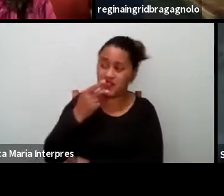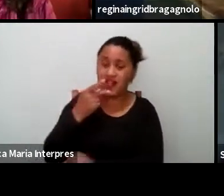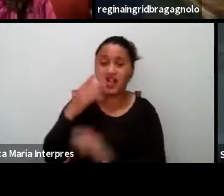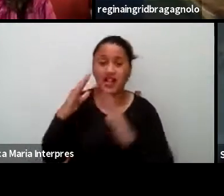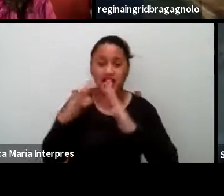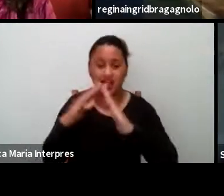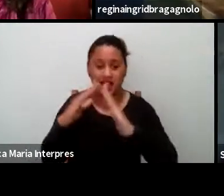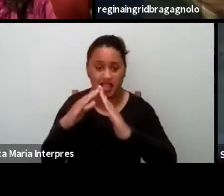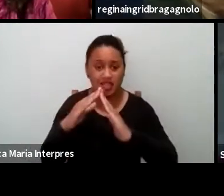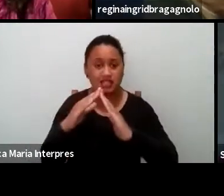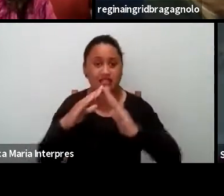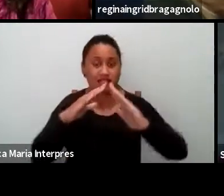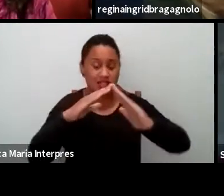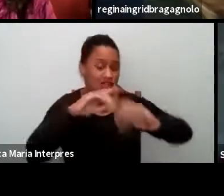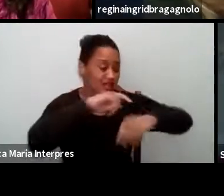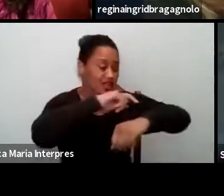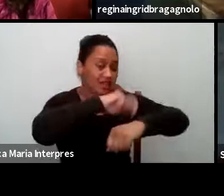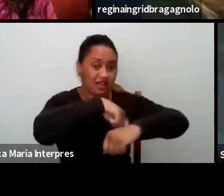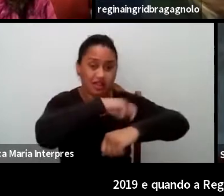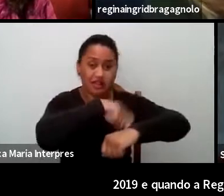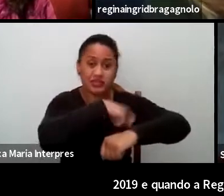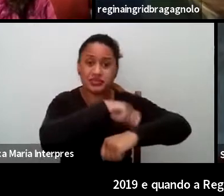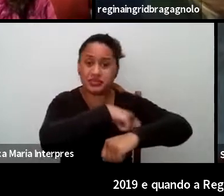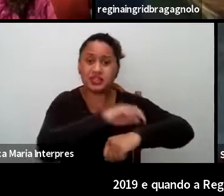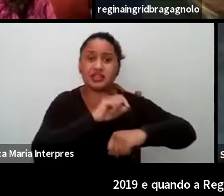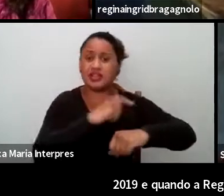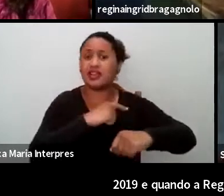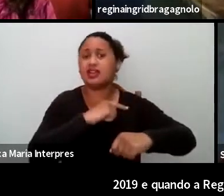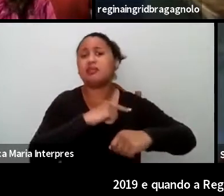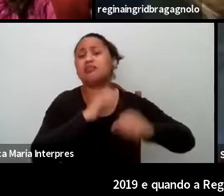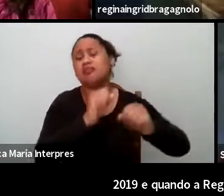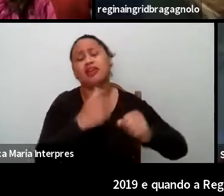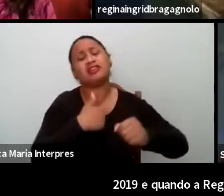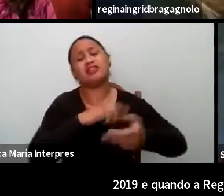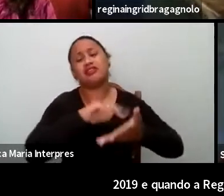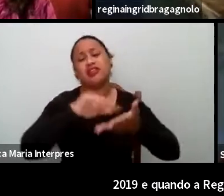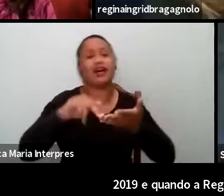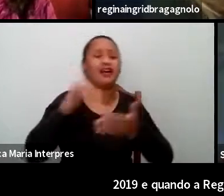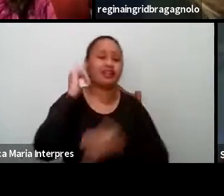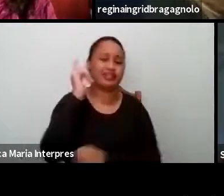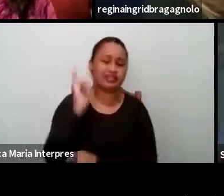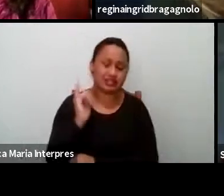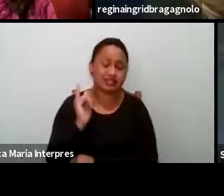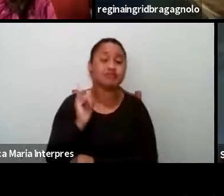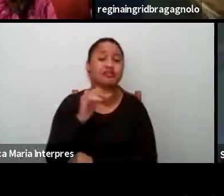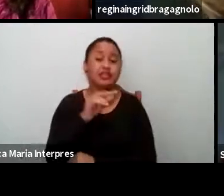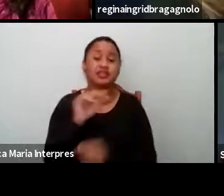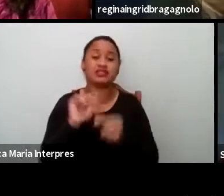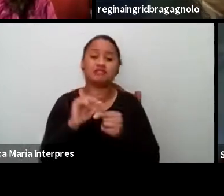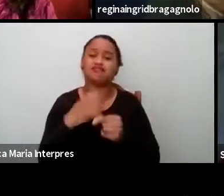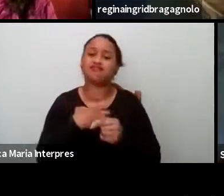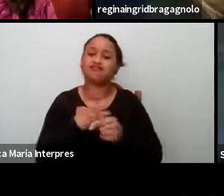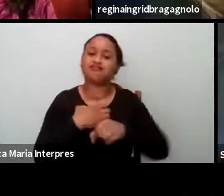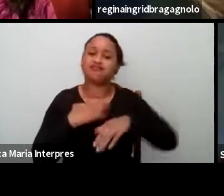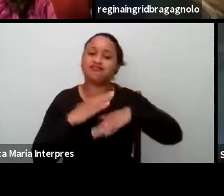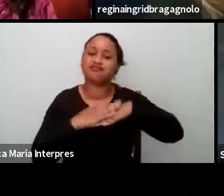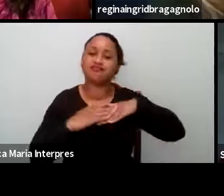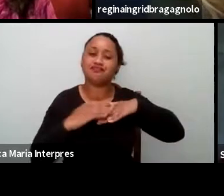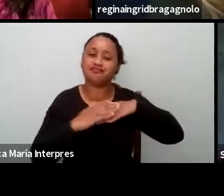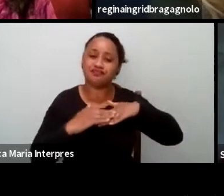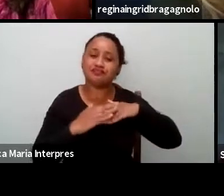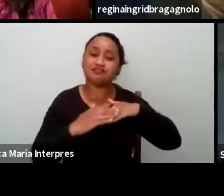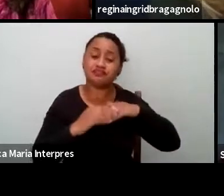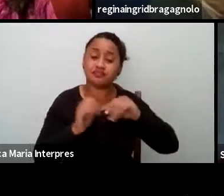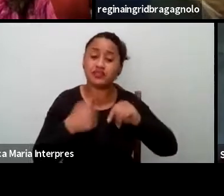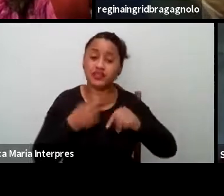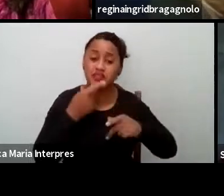tem tanta coisa pra falar, né? Então, acho que isso me traz pra calento, e queria partilhar esse calento